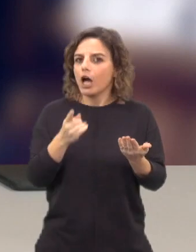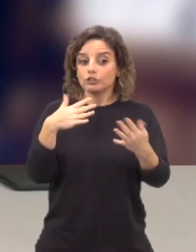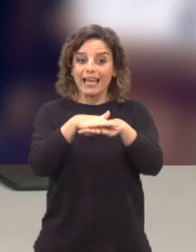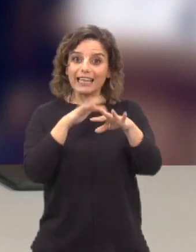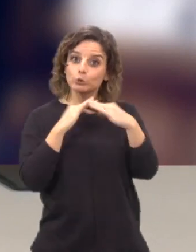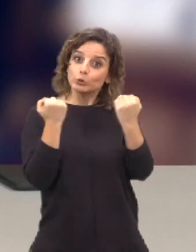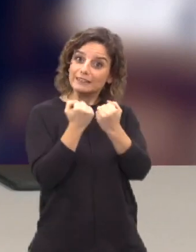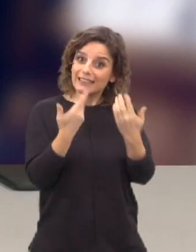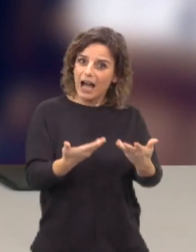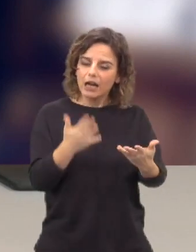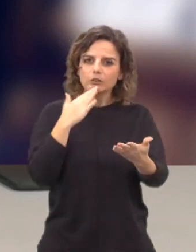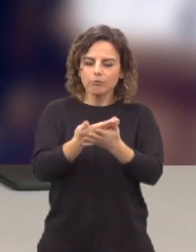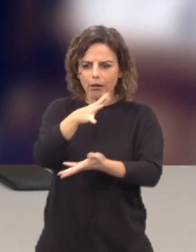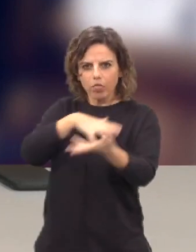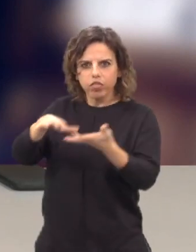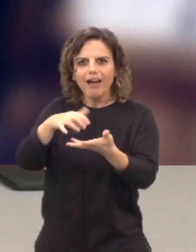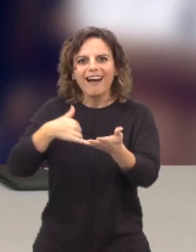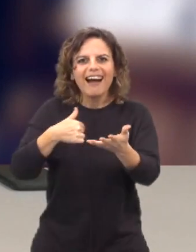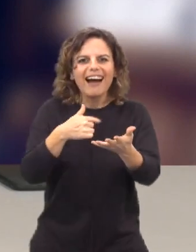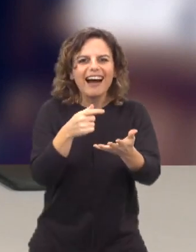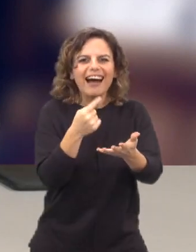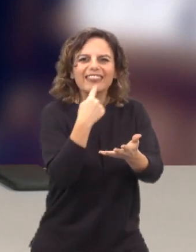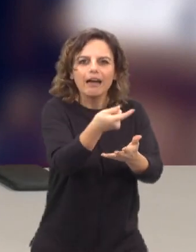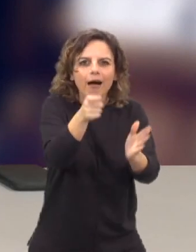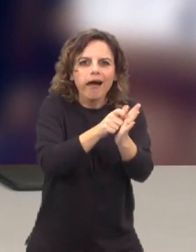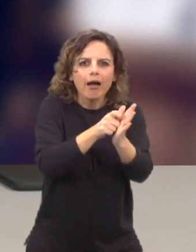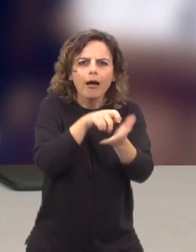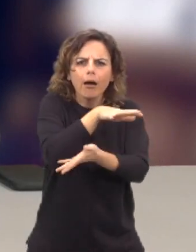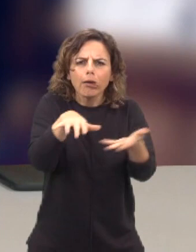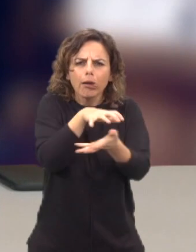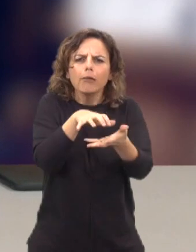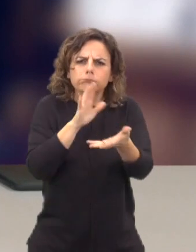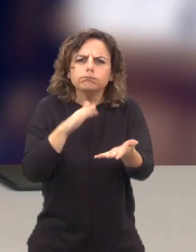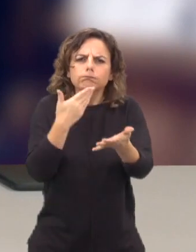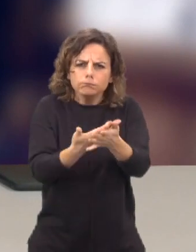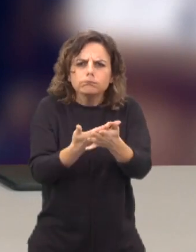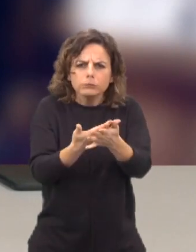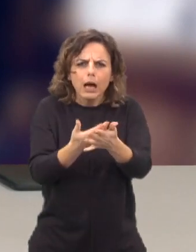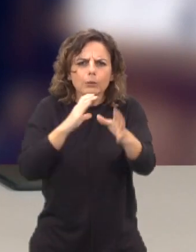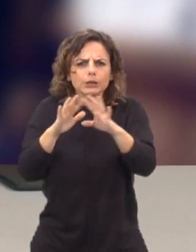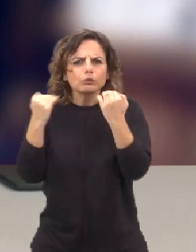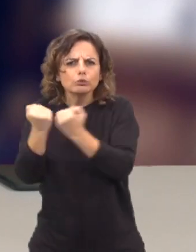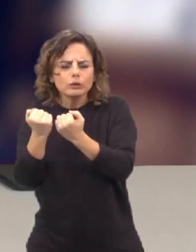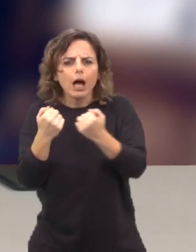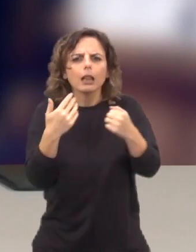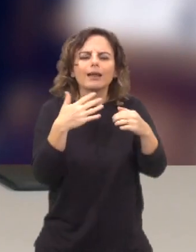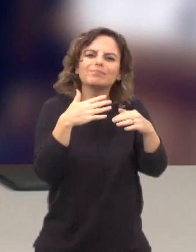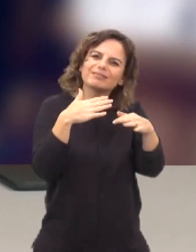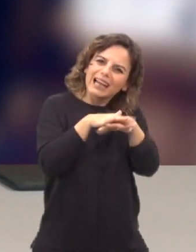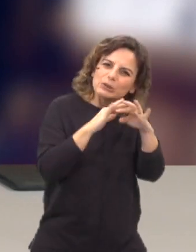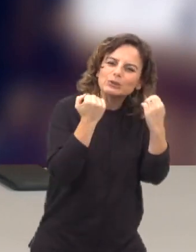as redes sociais são perturbadoras, eu tomei nota da expressão perturba imenso a comunicação social. As redes sociais são